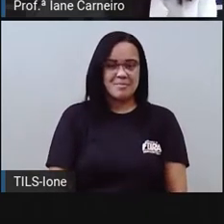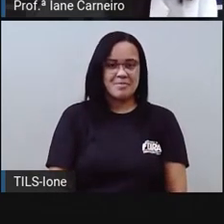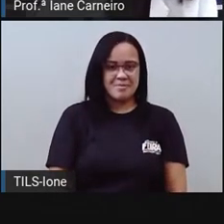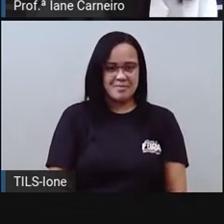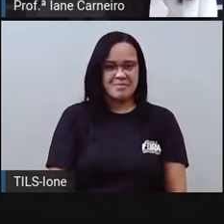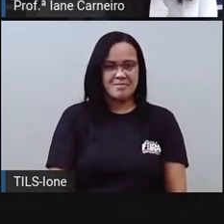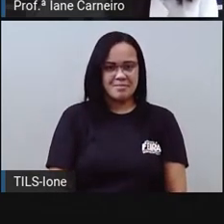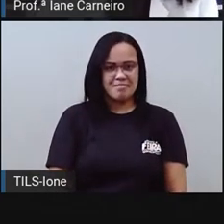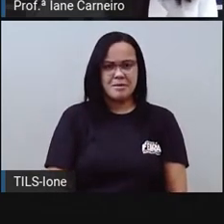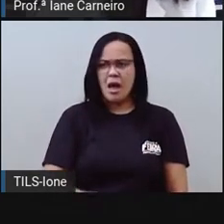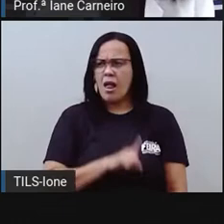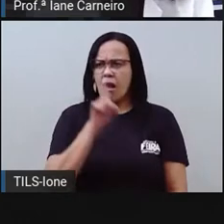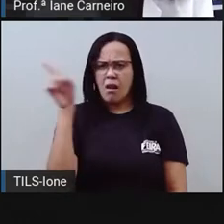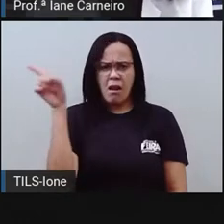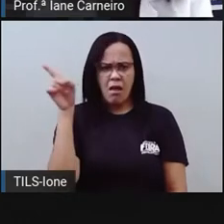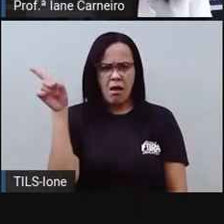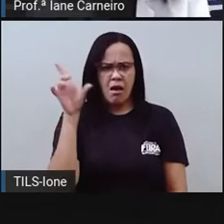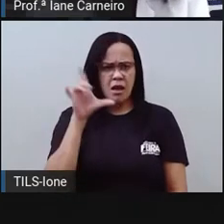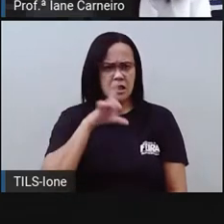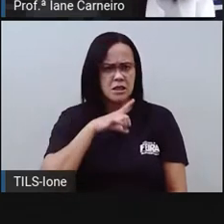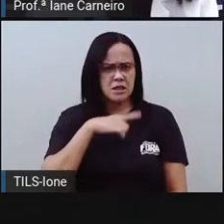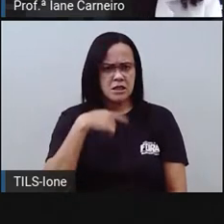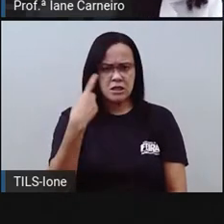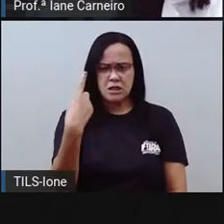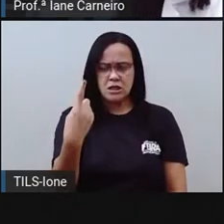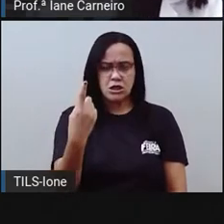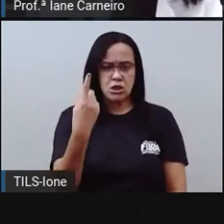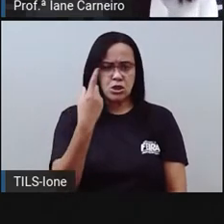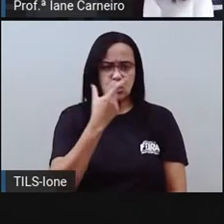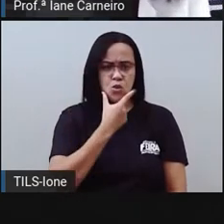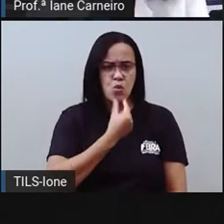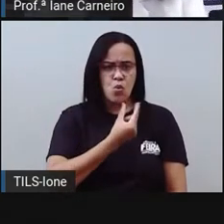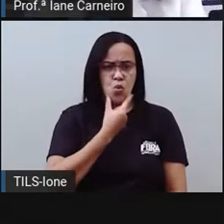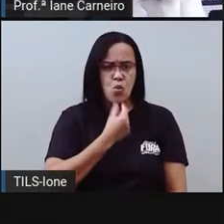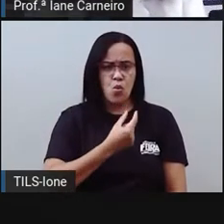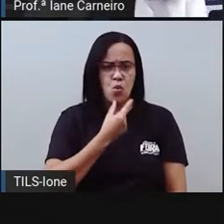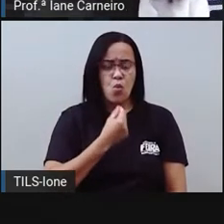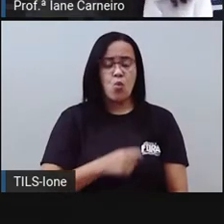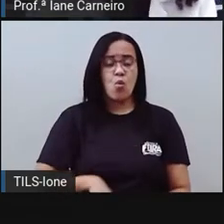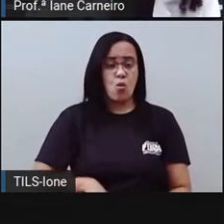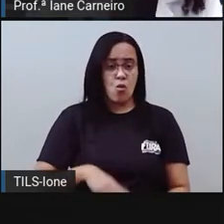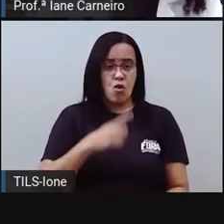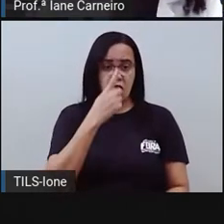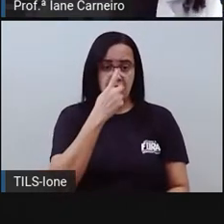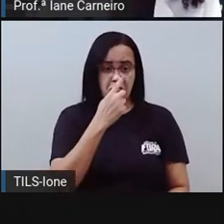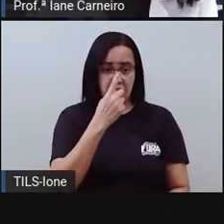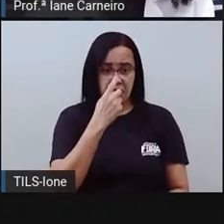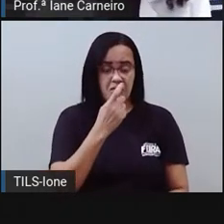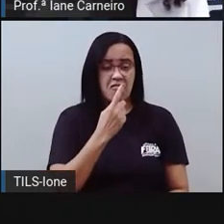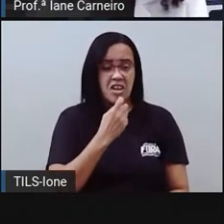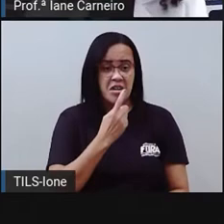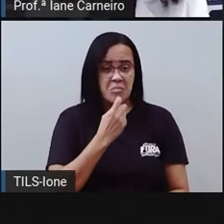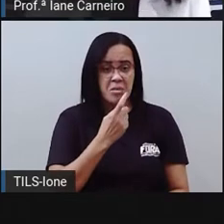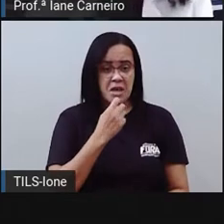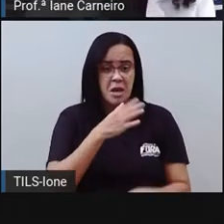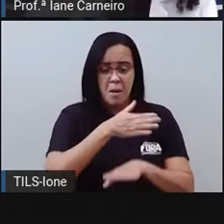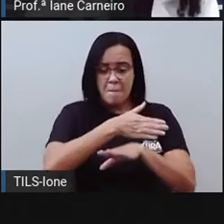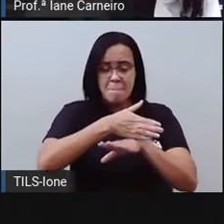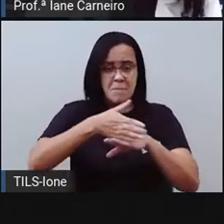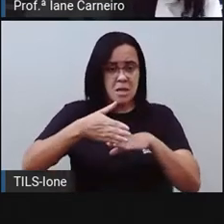Lá existiam homenzinhos, vermelhos, brancos, azuis, marrons,